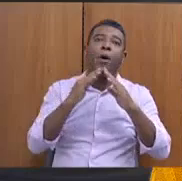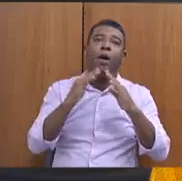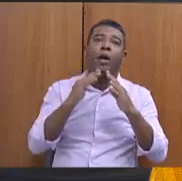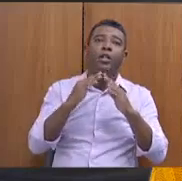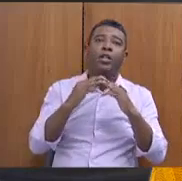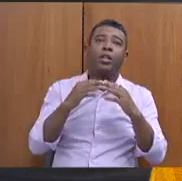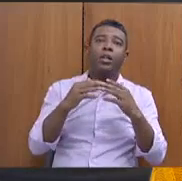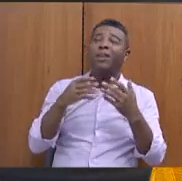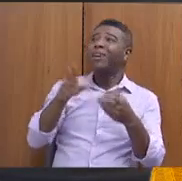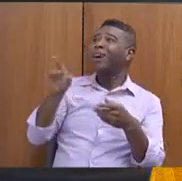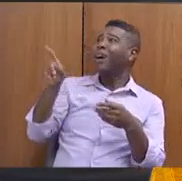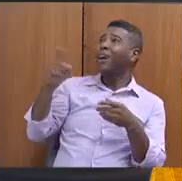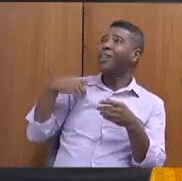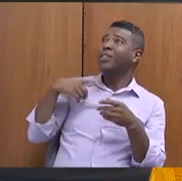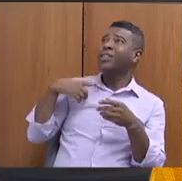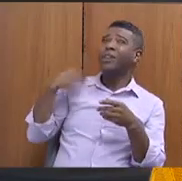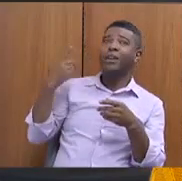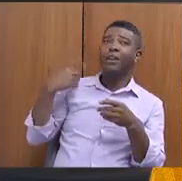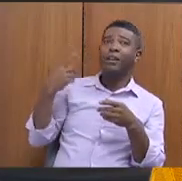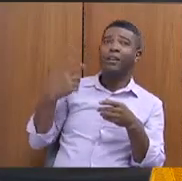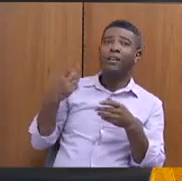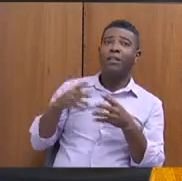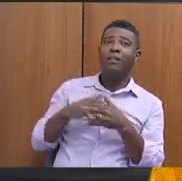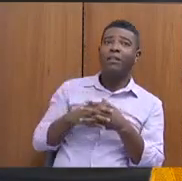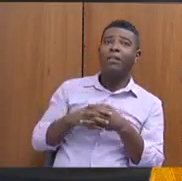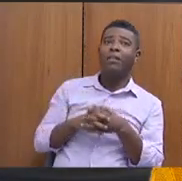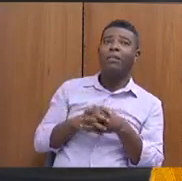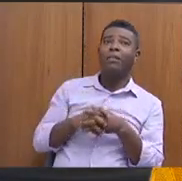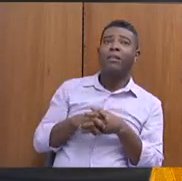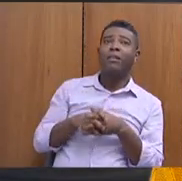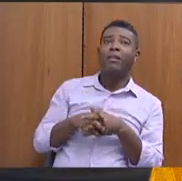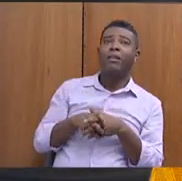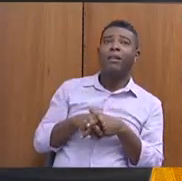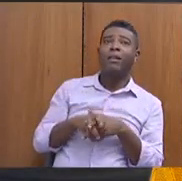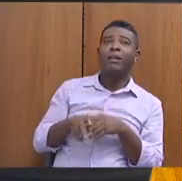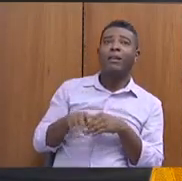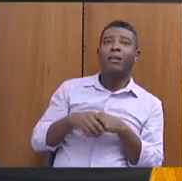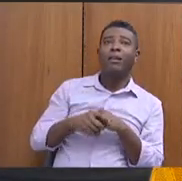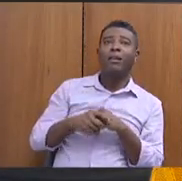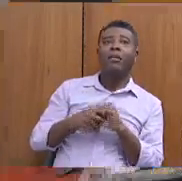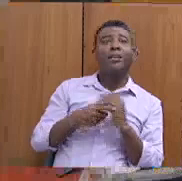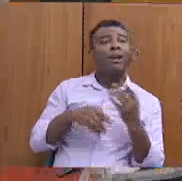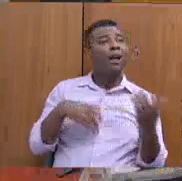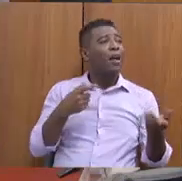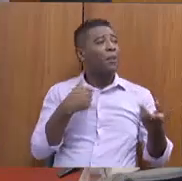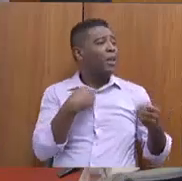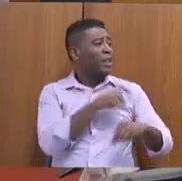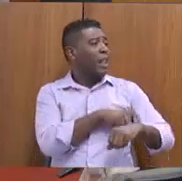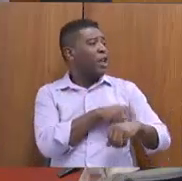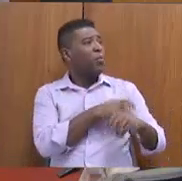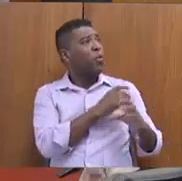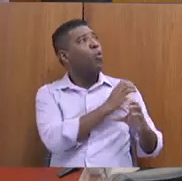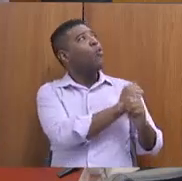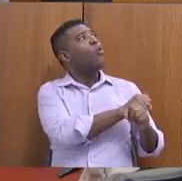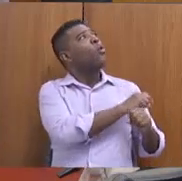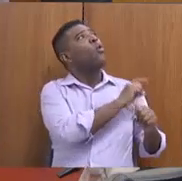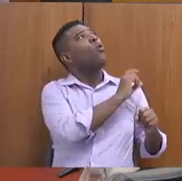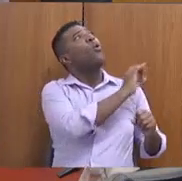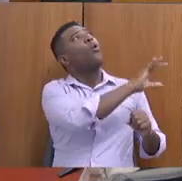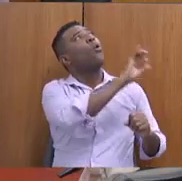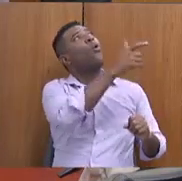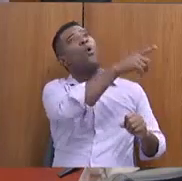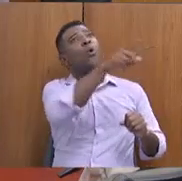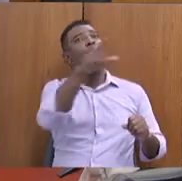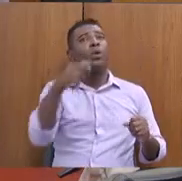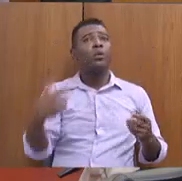o tempo de ninguém foi computado dessa forma também. Não, é regra da casa, não é isolado. Certo.